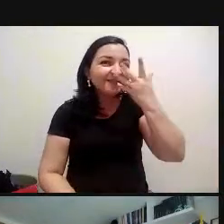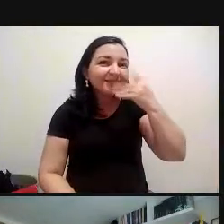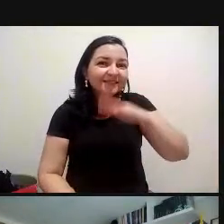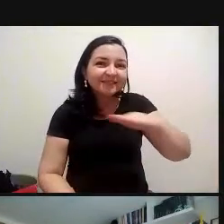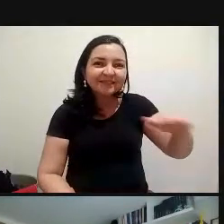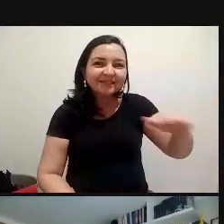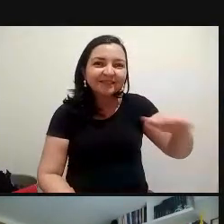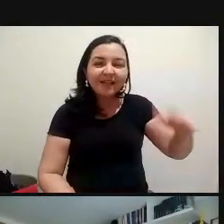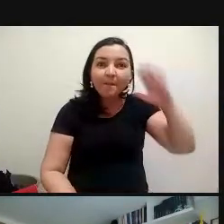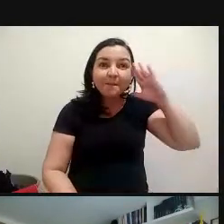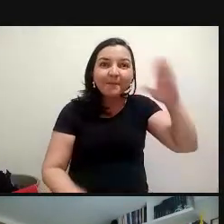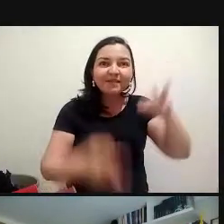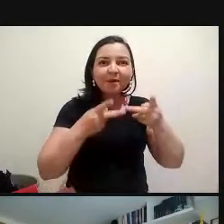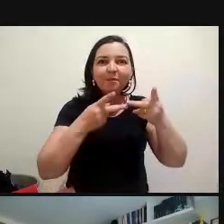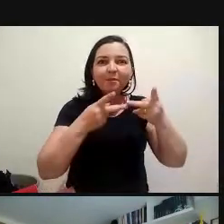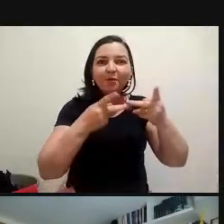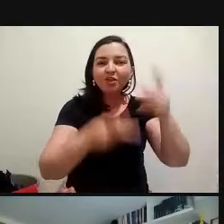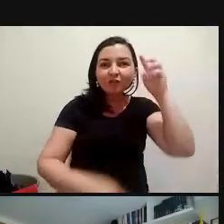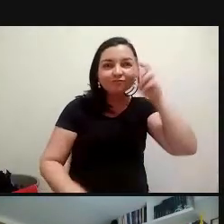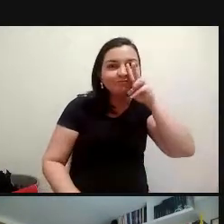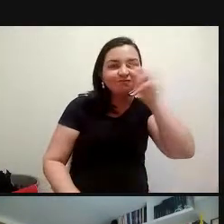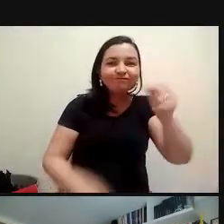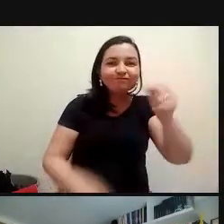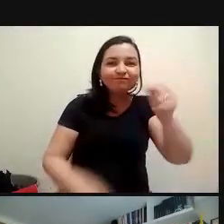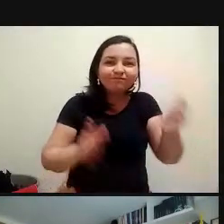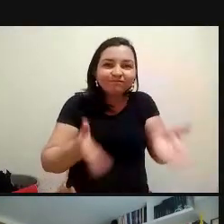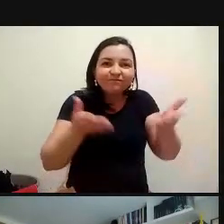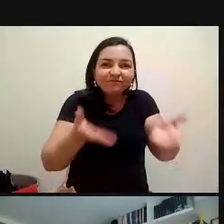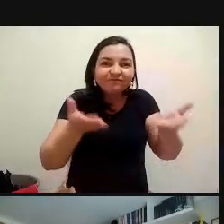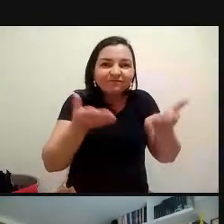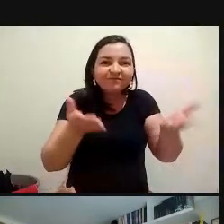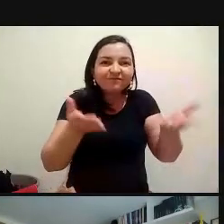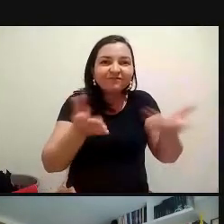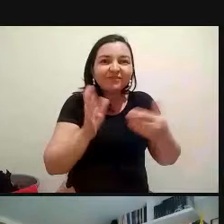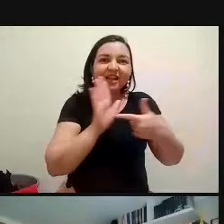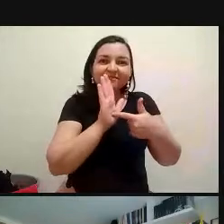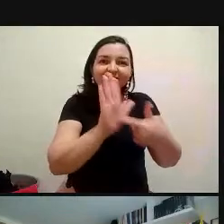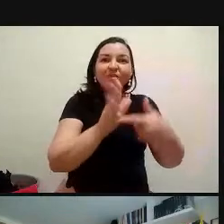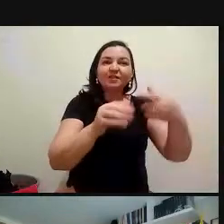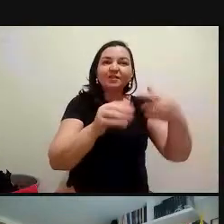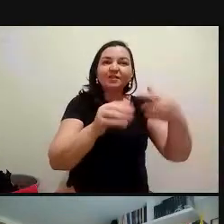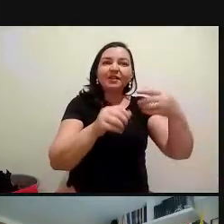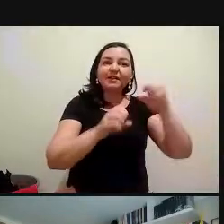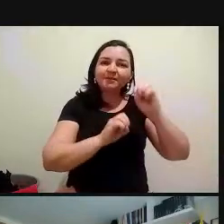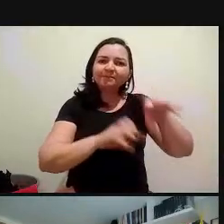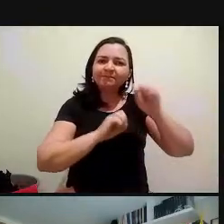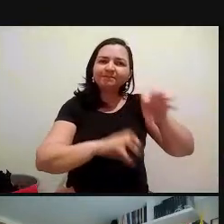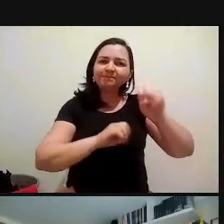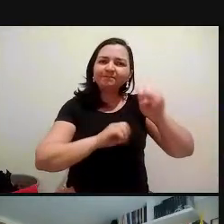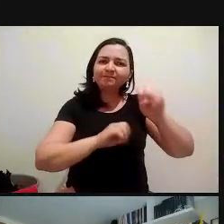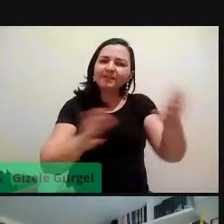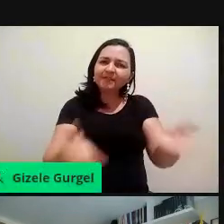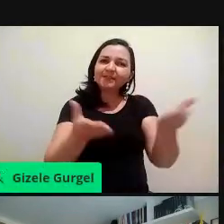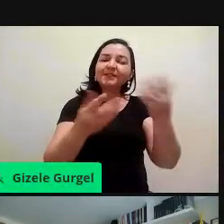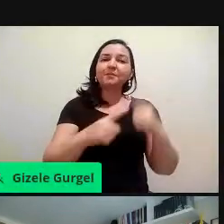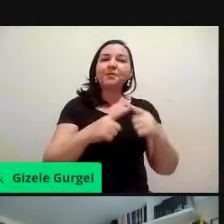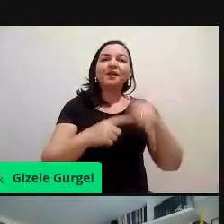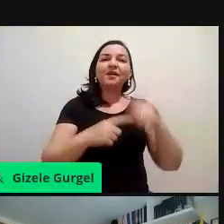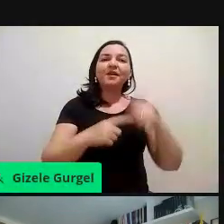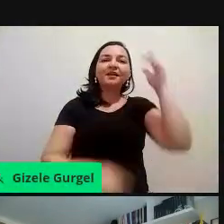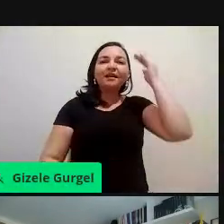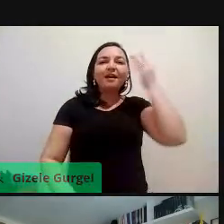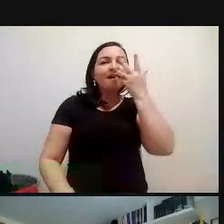principal, né, o mais forte, até porque a gente faz esse mutirão de limpeza, a gente promove esse evento para essa